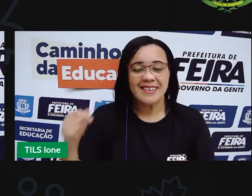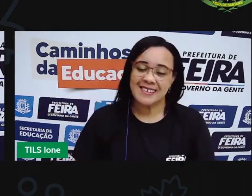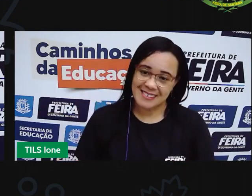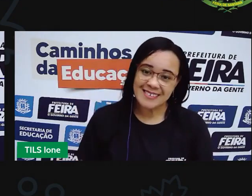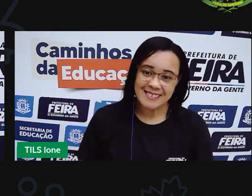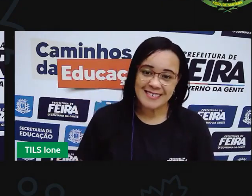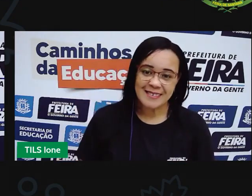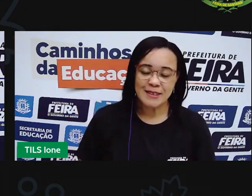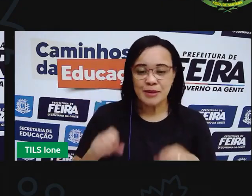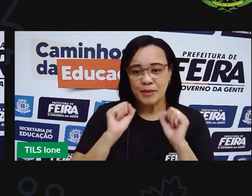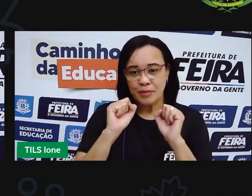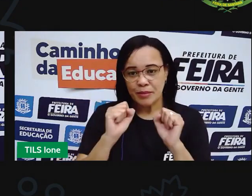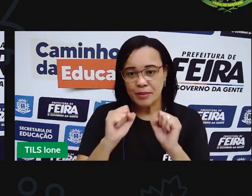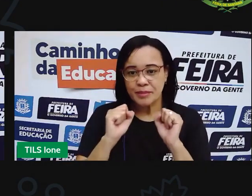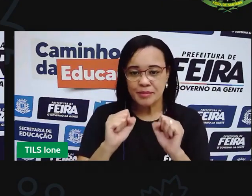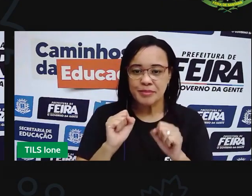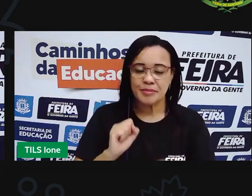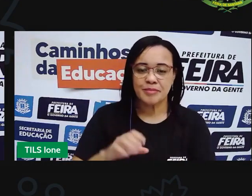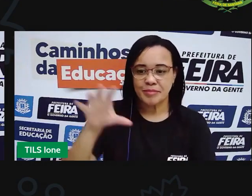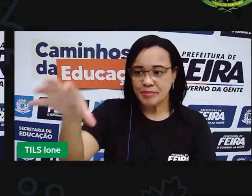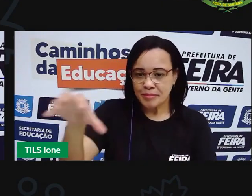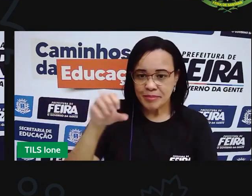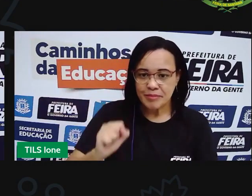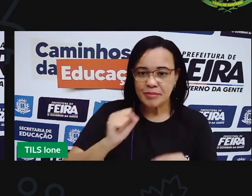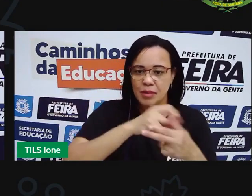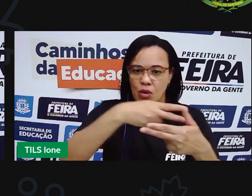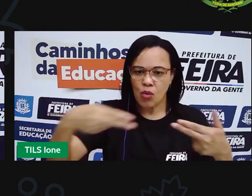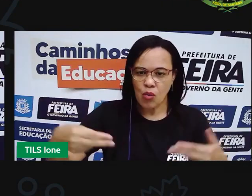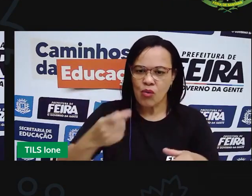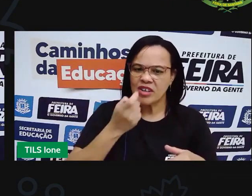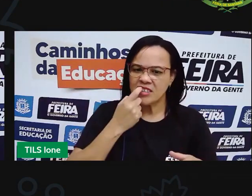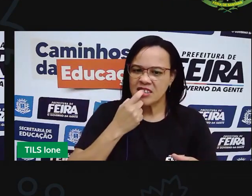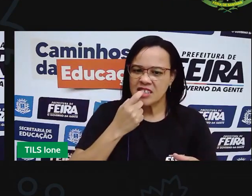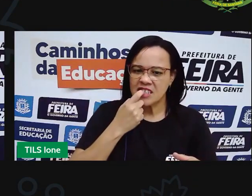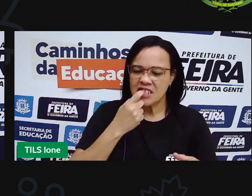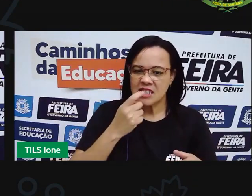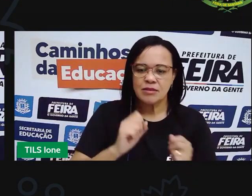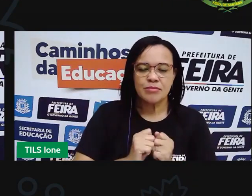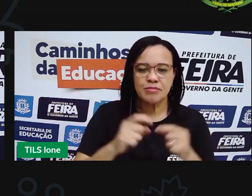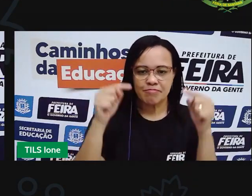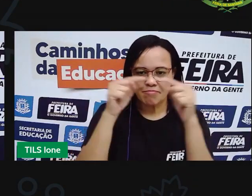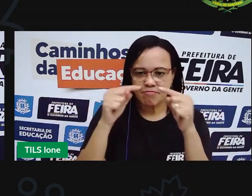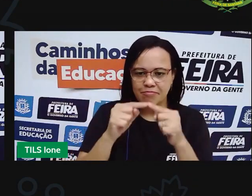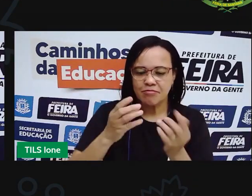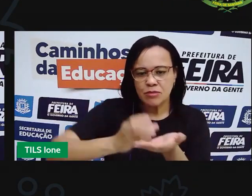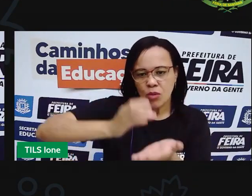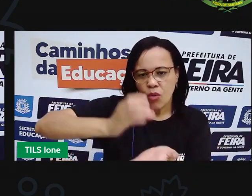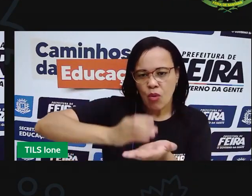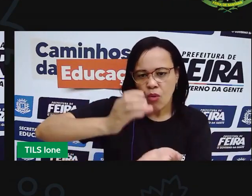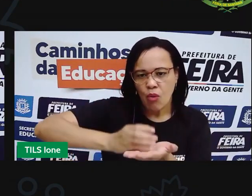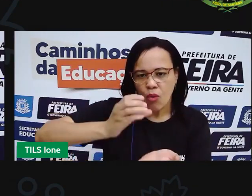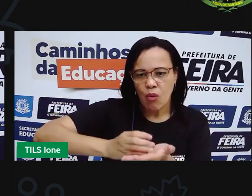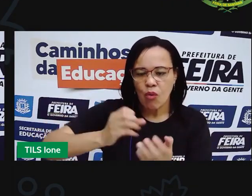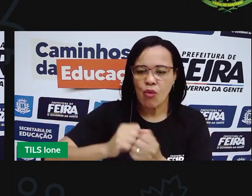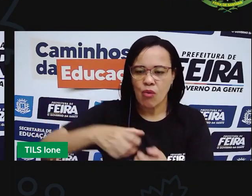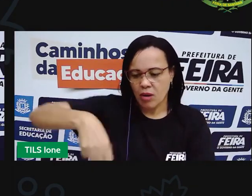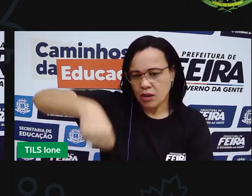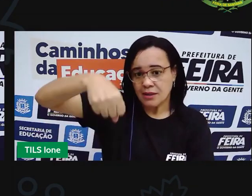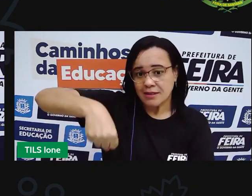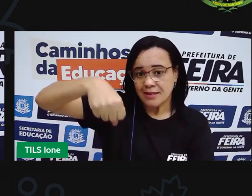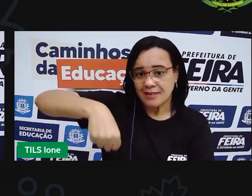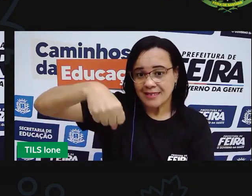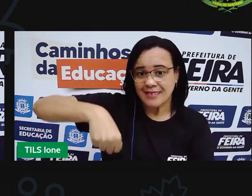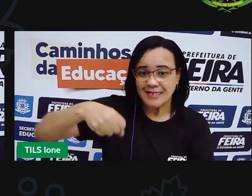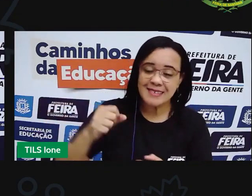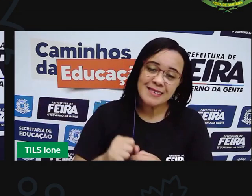Você pode, aí, em casa, pegar alguma coisa que tenha plástico. Pode ser um copo de plástico, pode ser uma sacola,